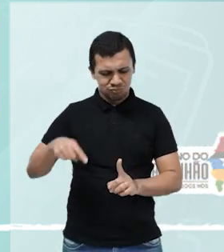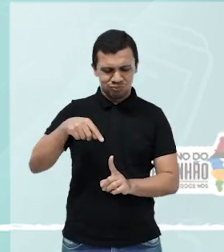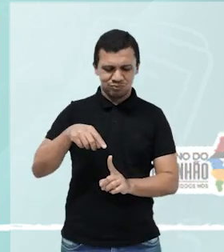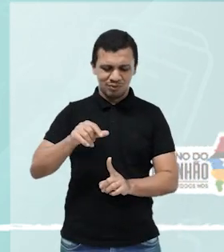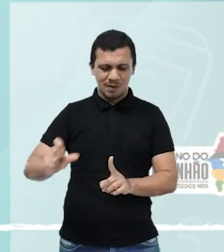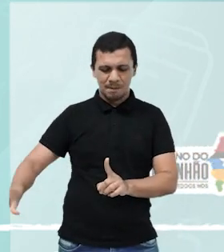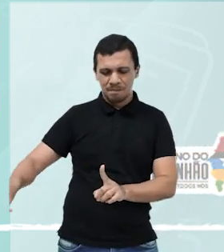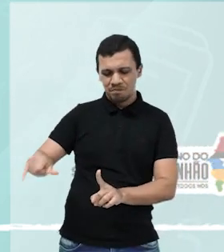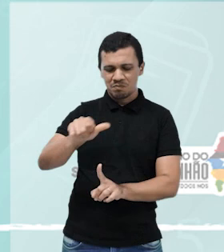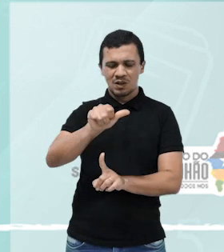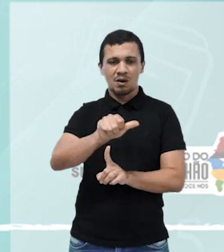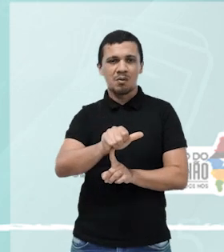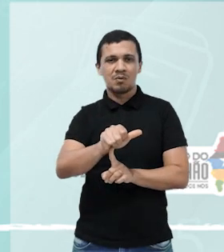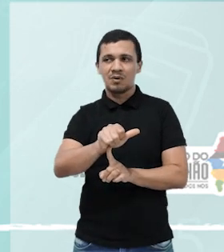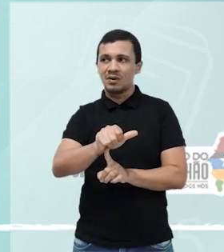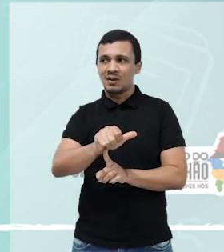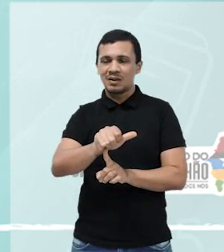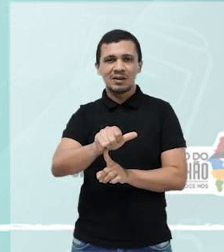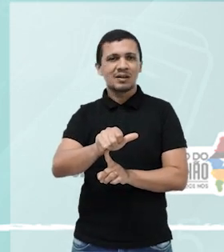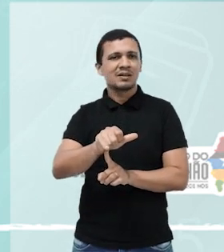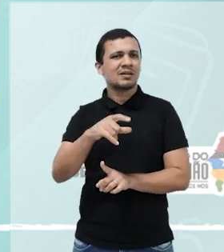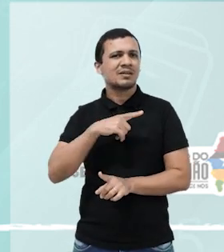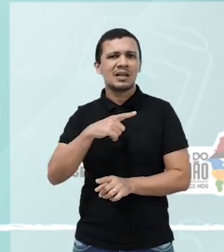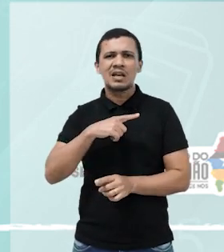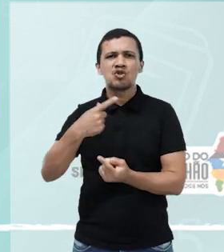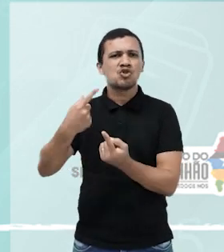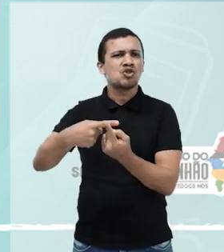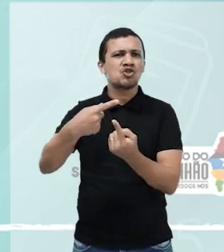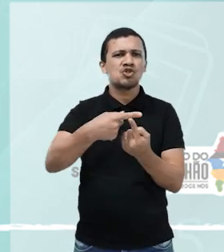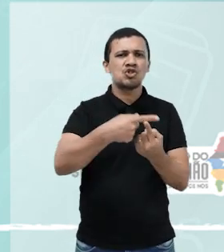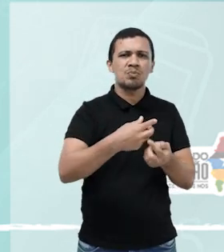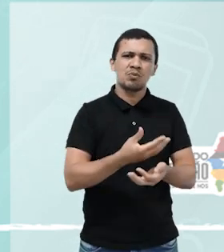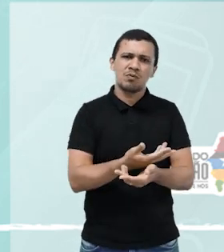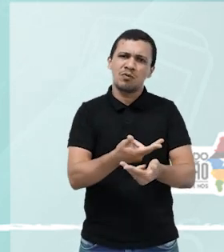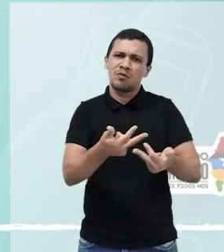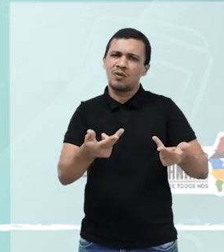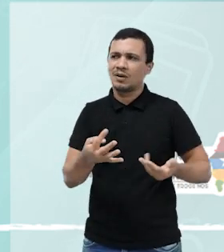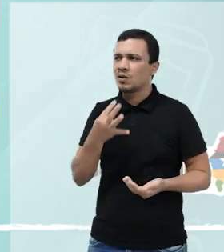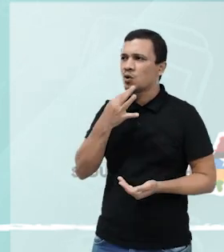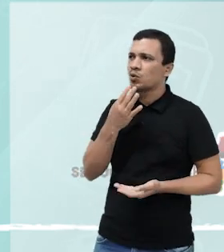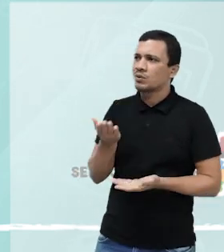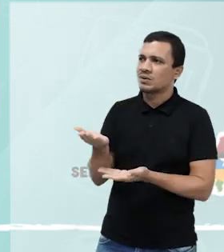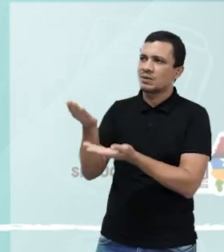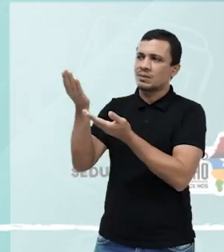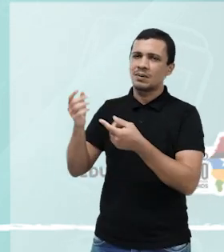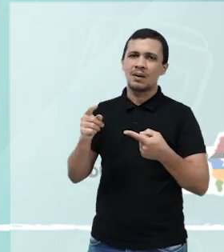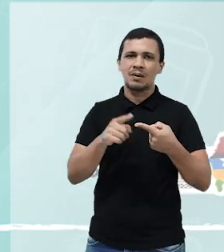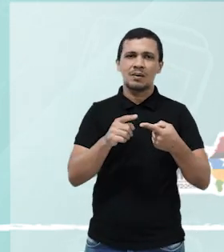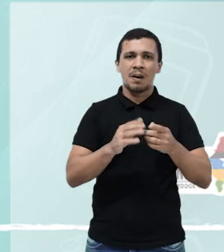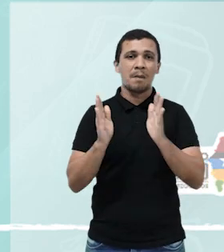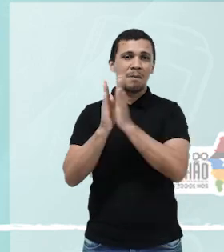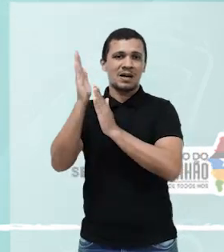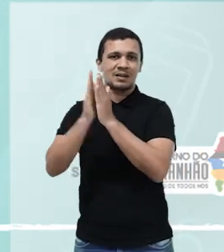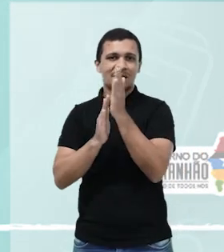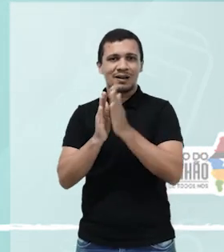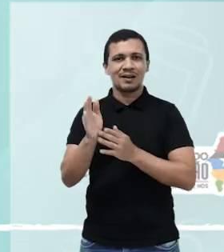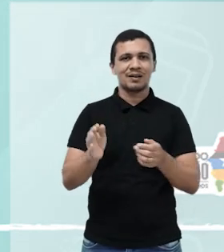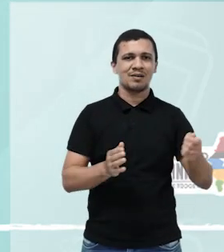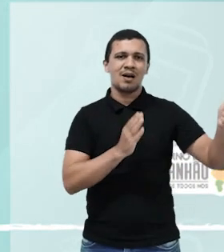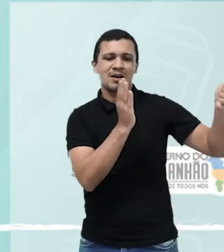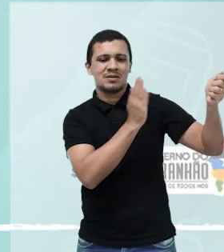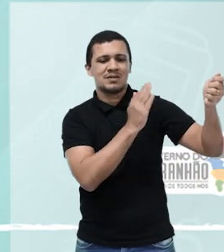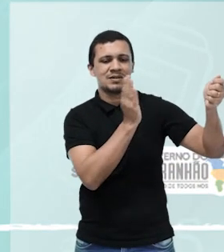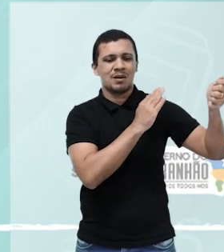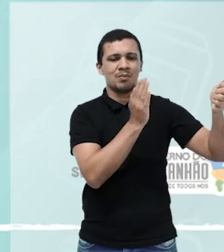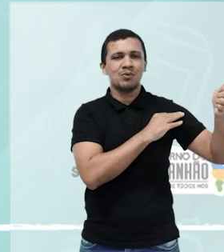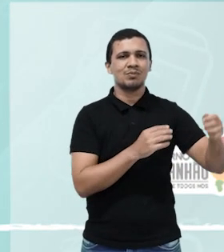contado cada tipo de boi, cada sotaque de boi, que a vai conhecer rapidamente. Matraca, zabumba, orquestra,